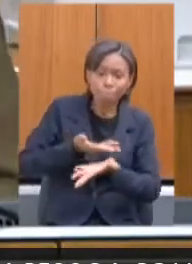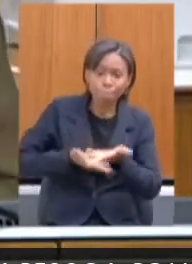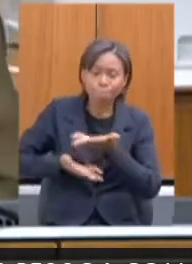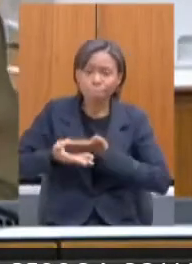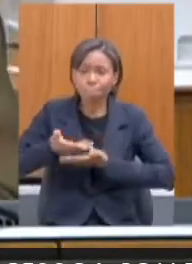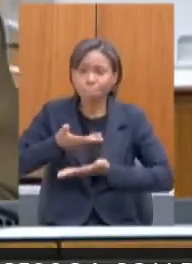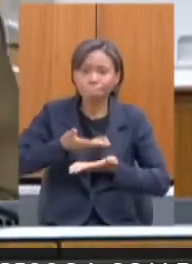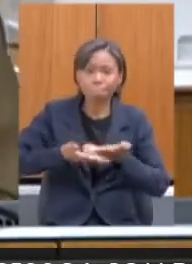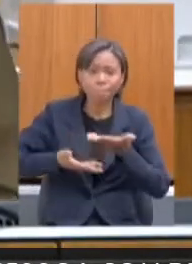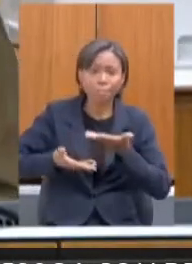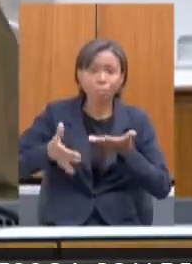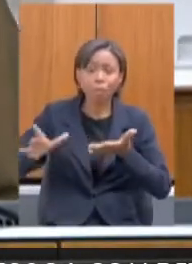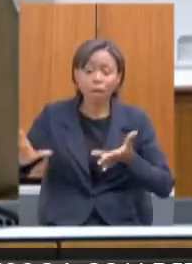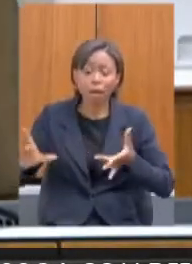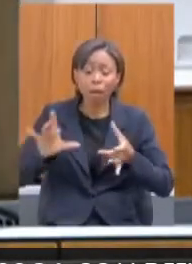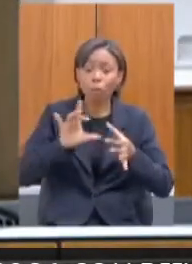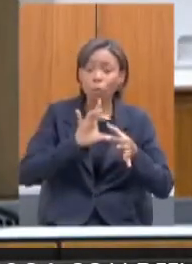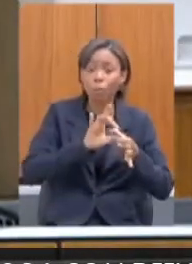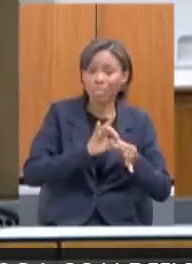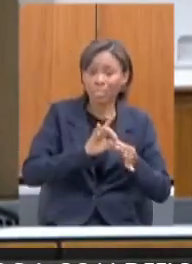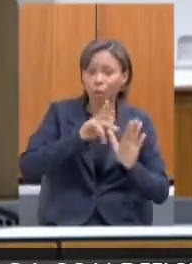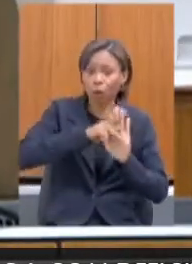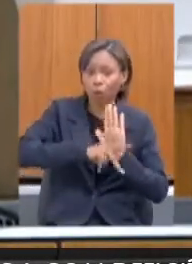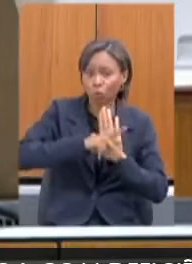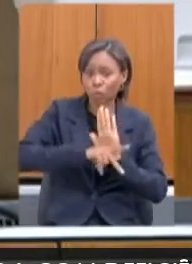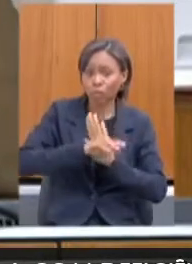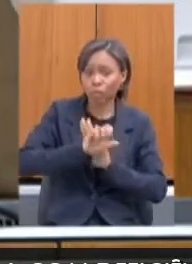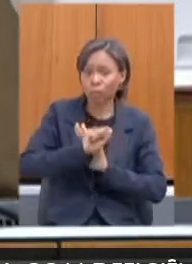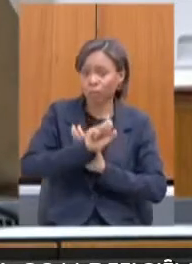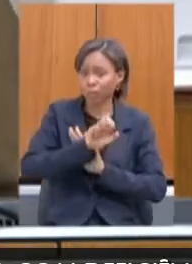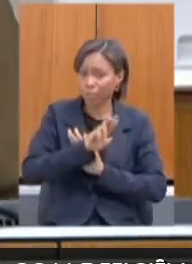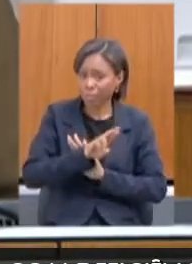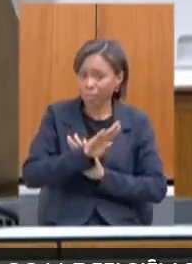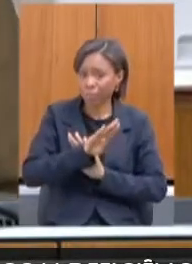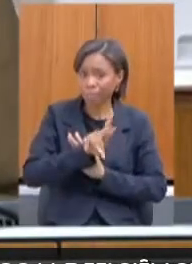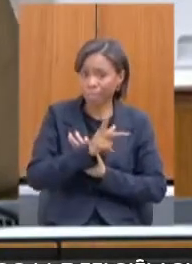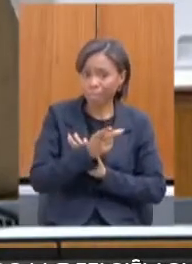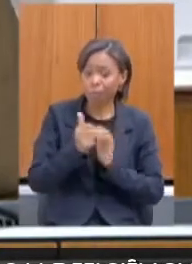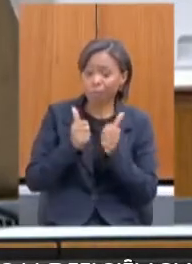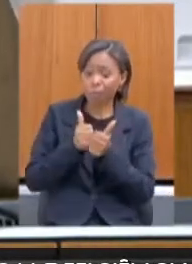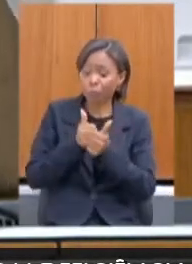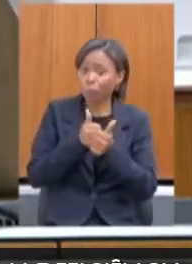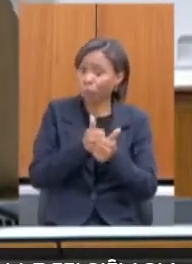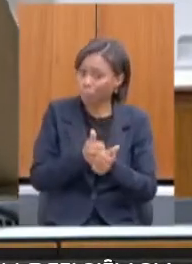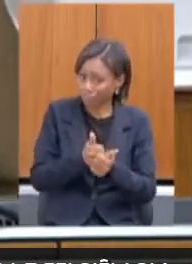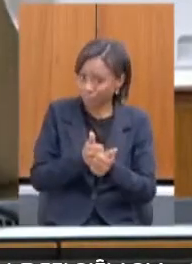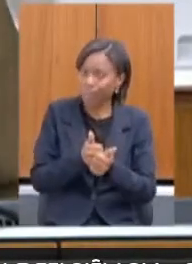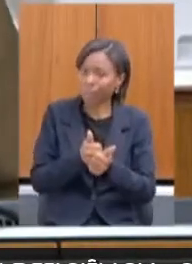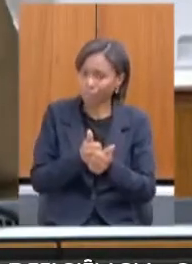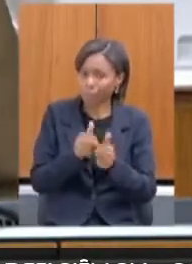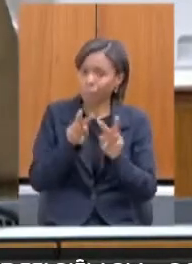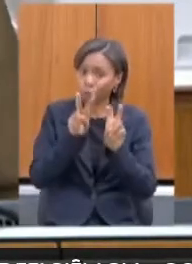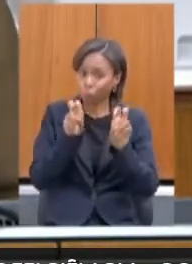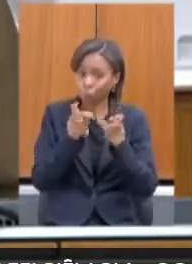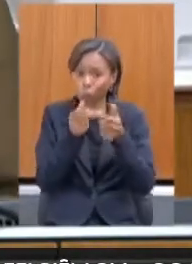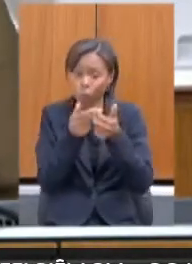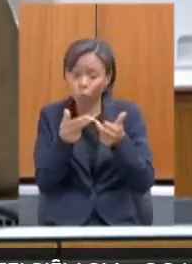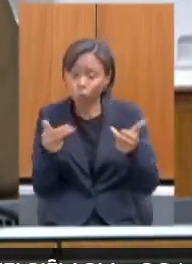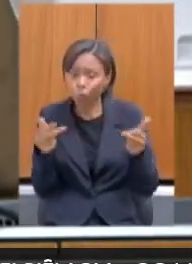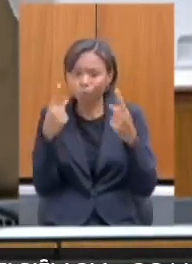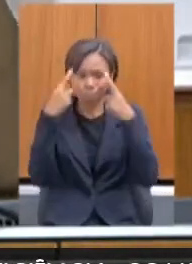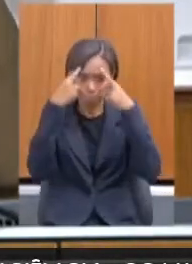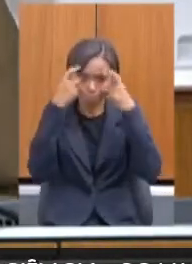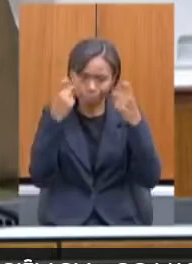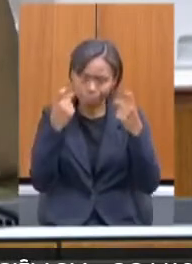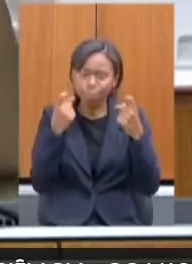aderirem ao CDH para a gente poder acompanhar mais essas questões de violência. Nós trabalhamos quanto isso, mas um projeto de